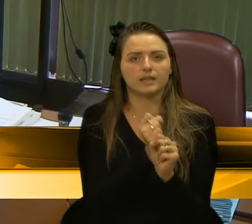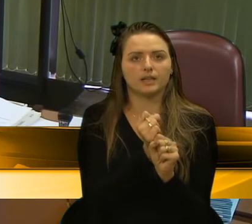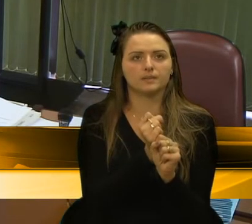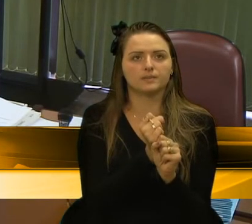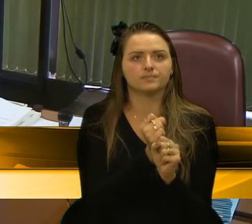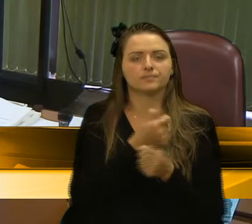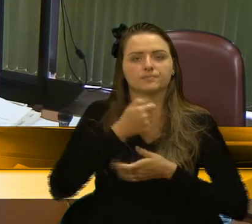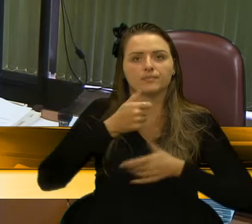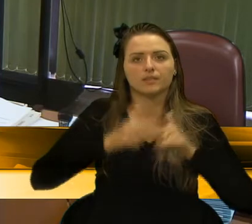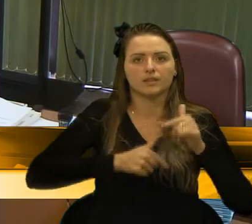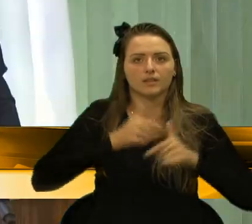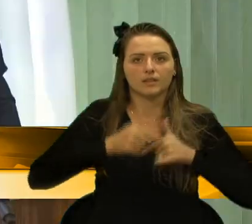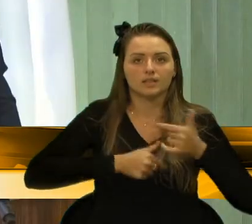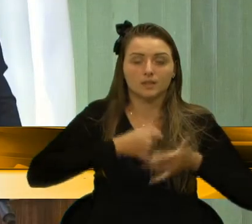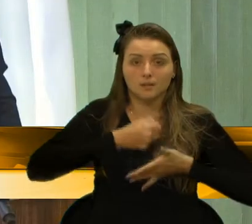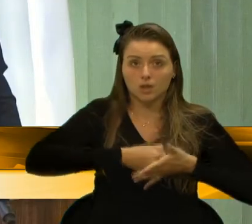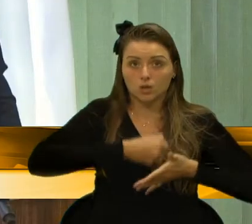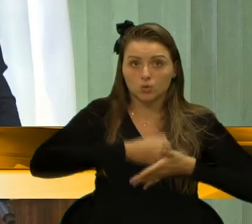intenso.